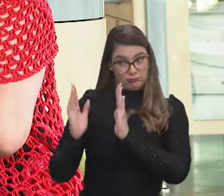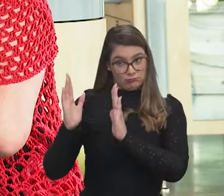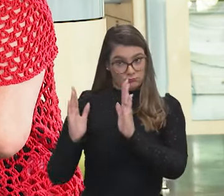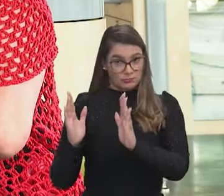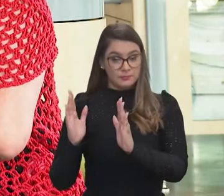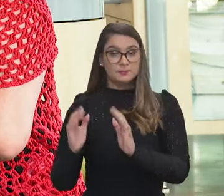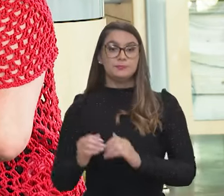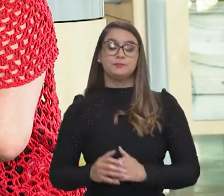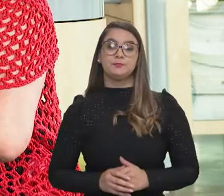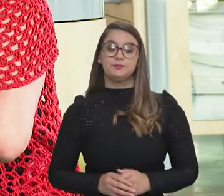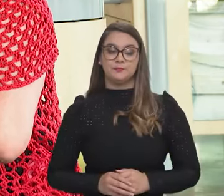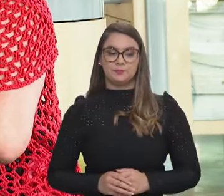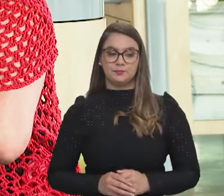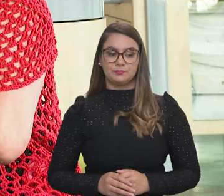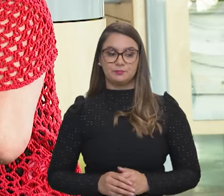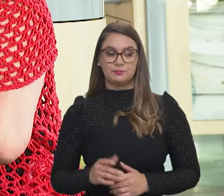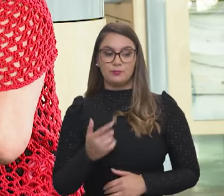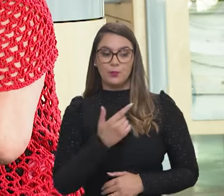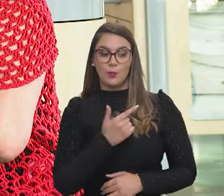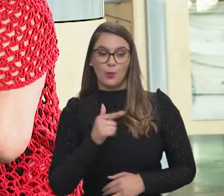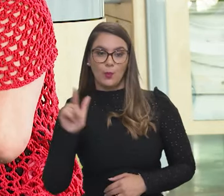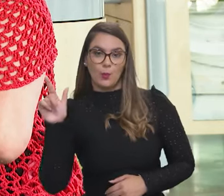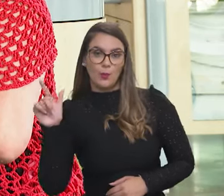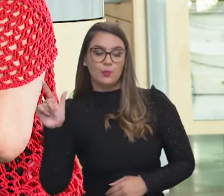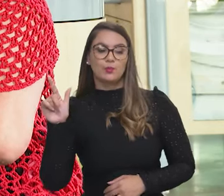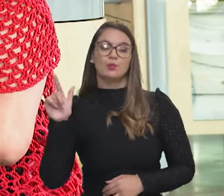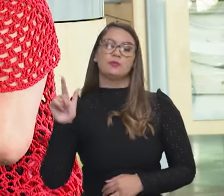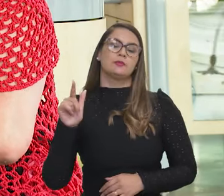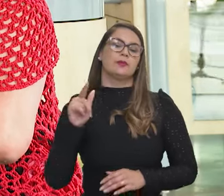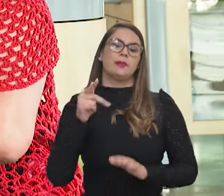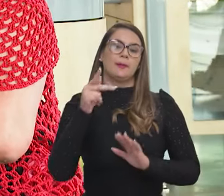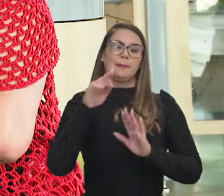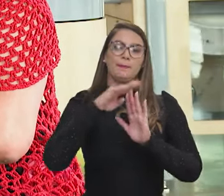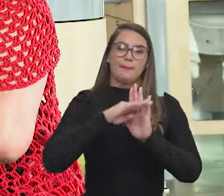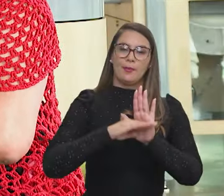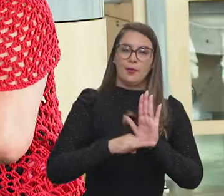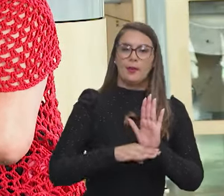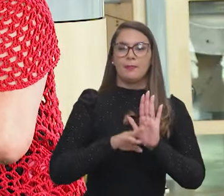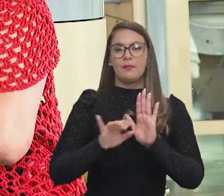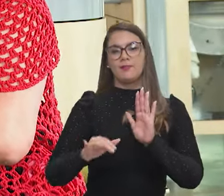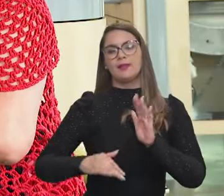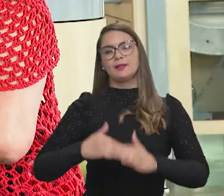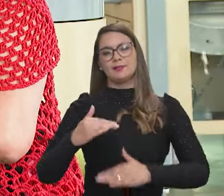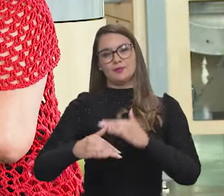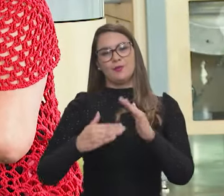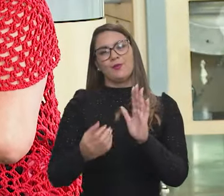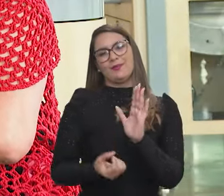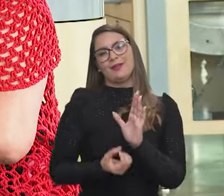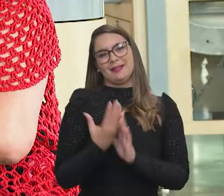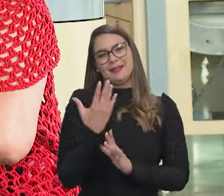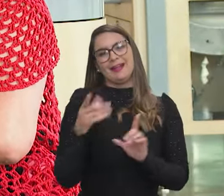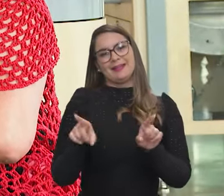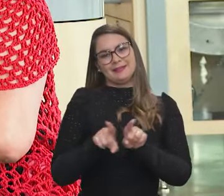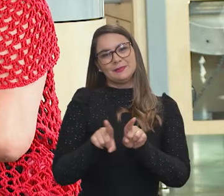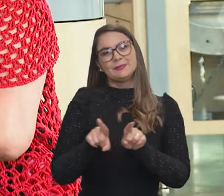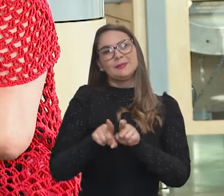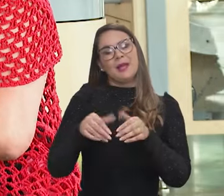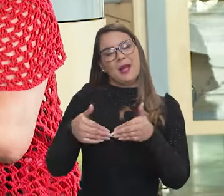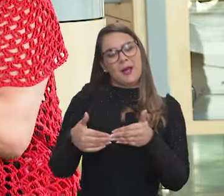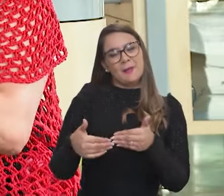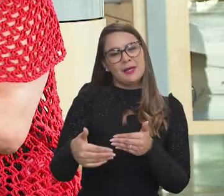e outros, né, programas que nós vamos desenvolver e formular